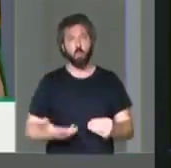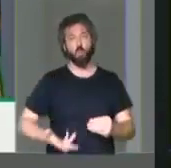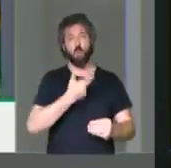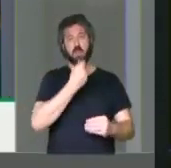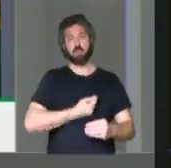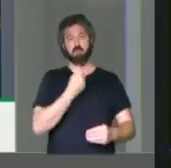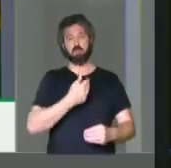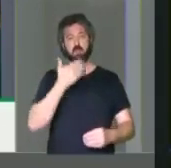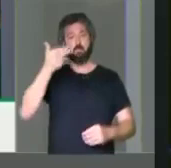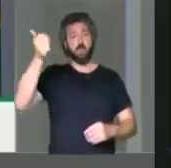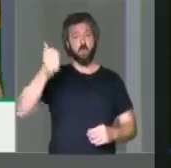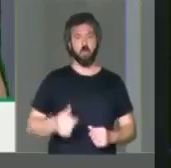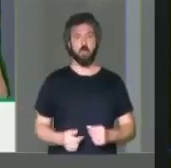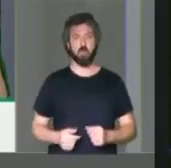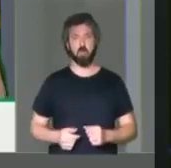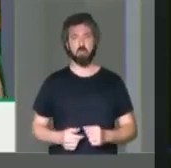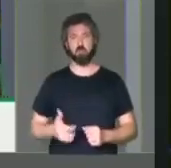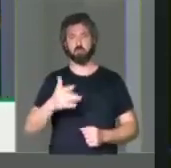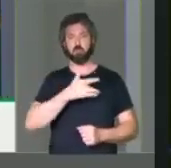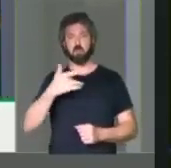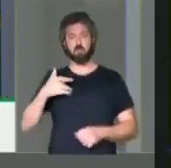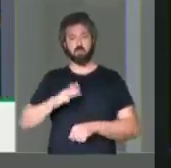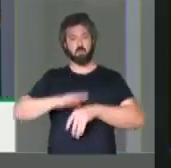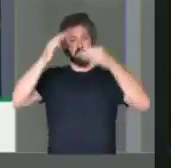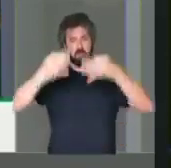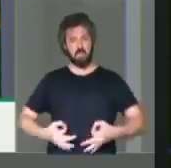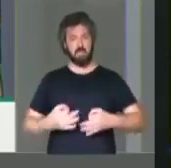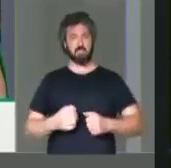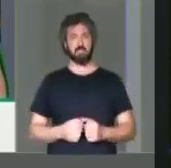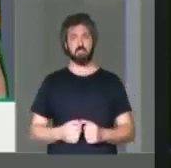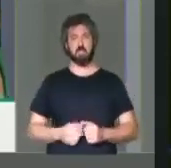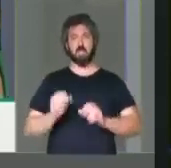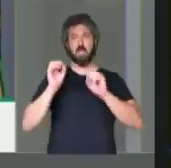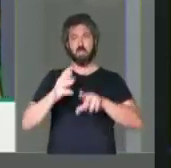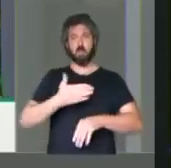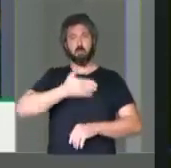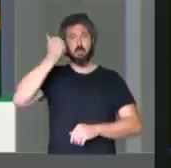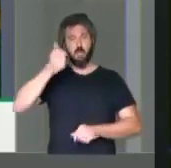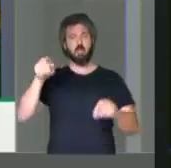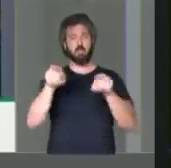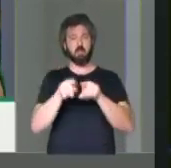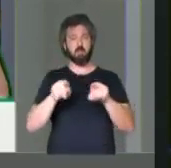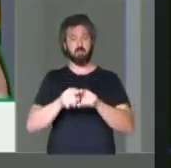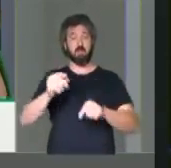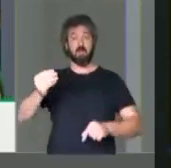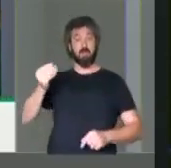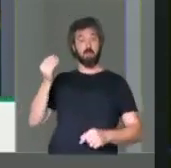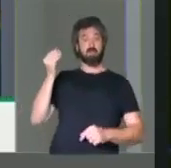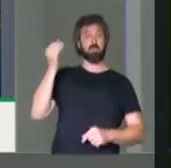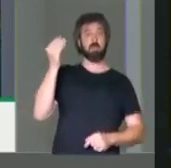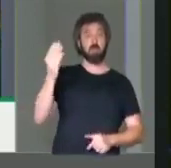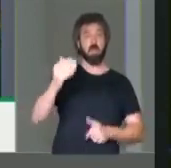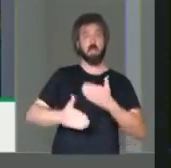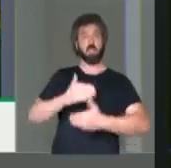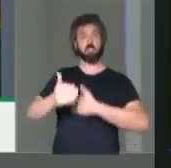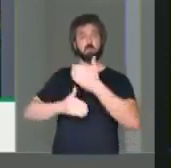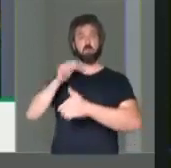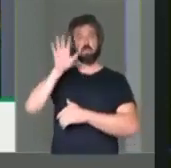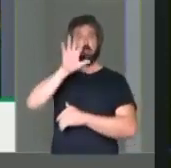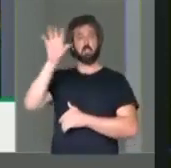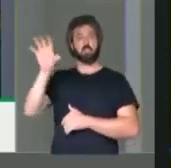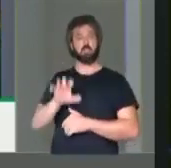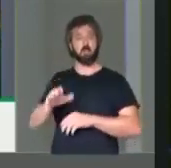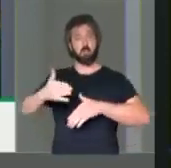uma qualidade de vida melhor, entregar uma saúde mais decente, entregar uma educação mais decente, entregar um desenvolvimento